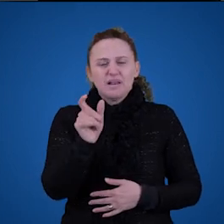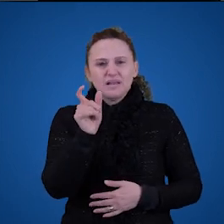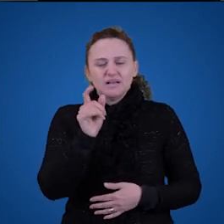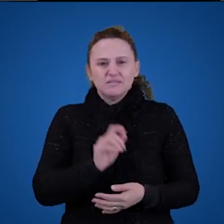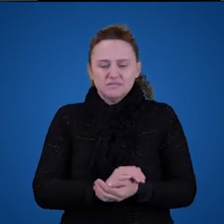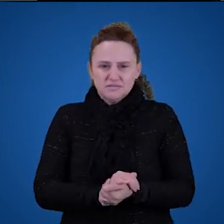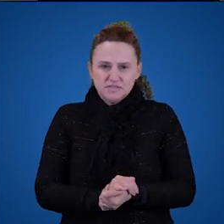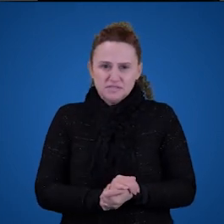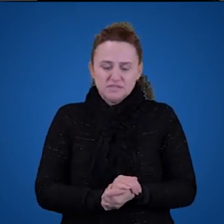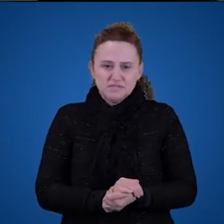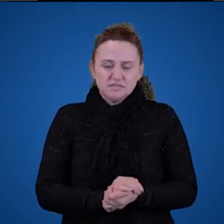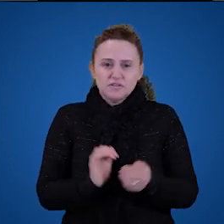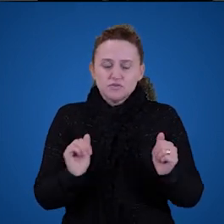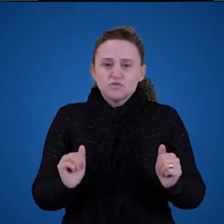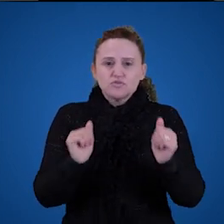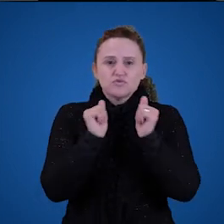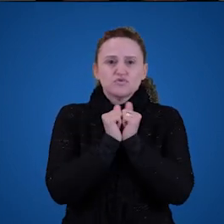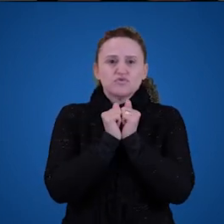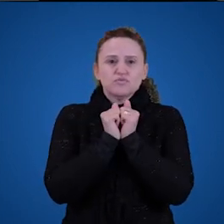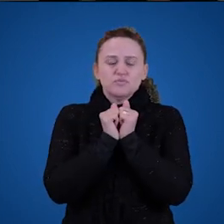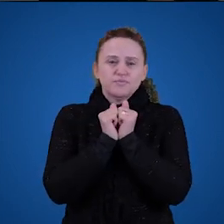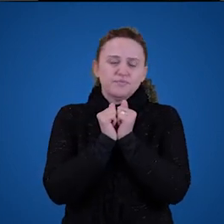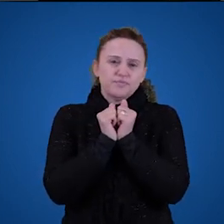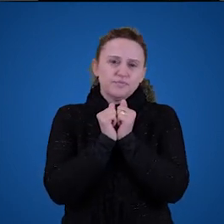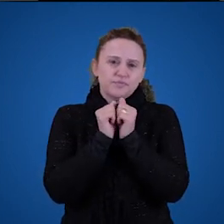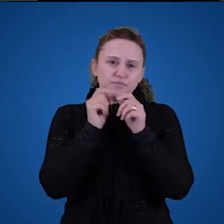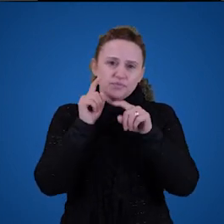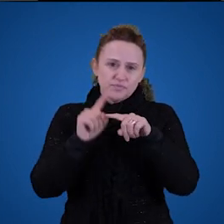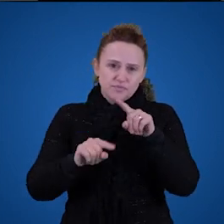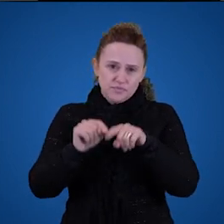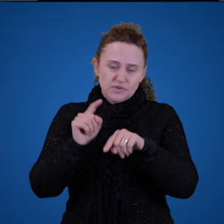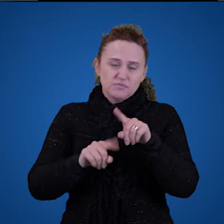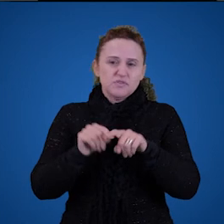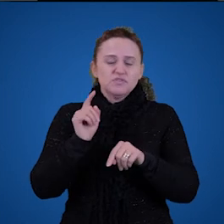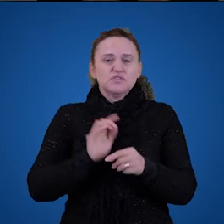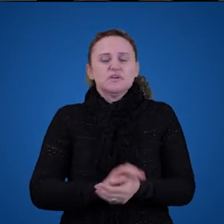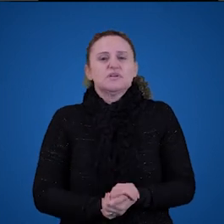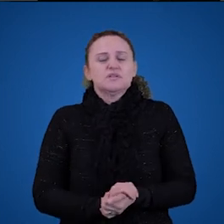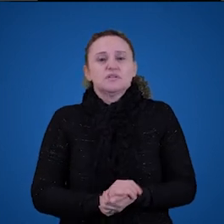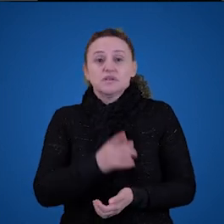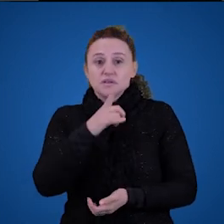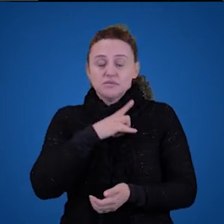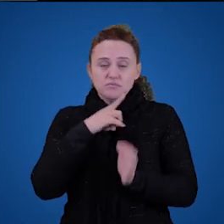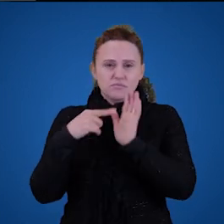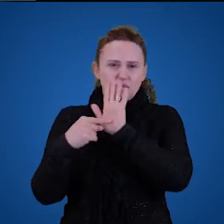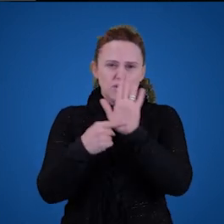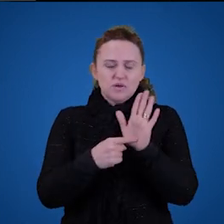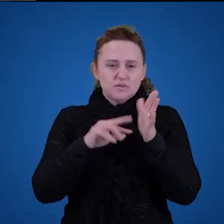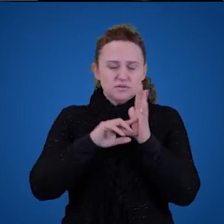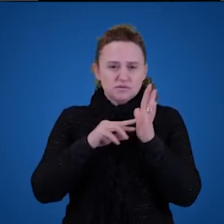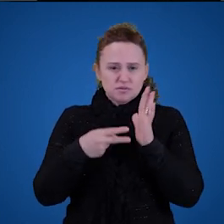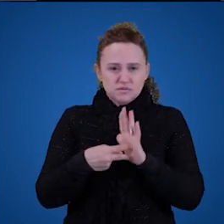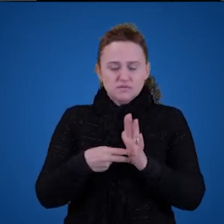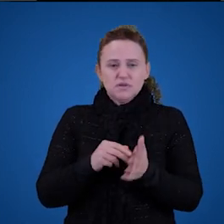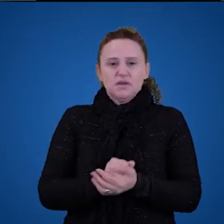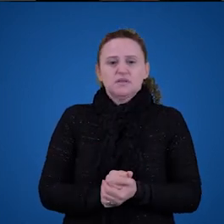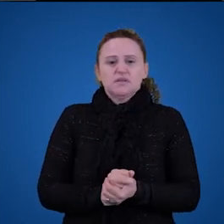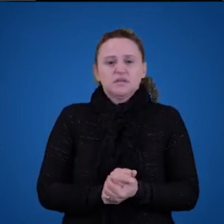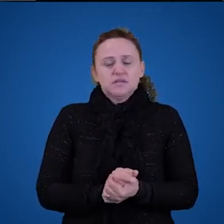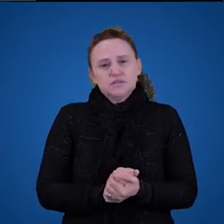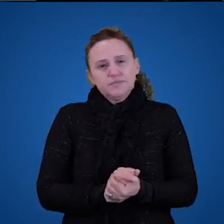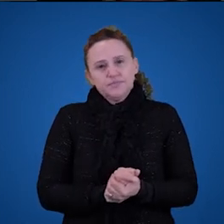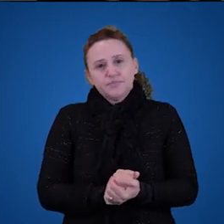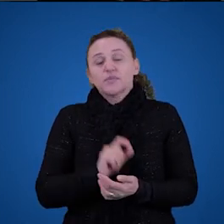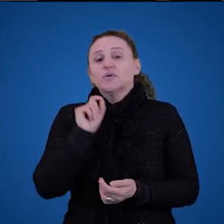de fato coladas a objetos e de fato são esses objetos que dão significado para as palavras.